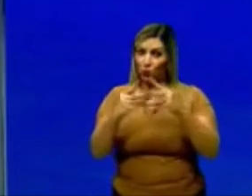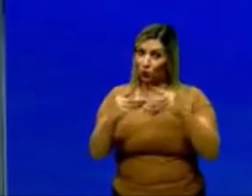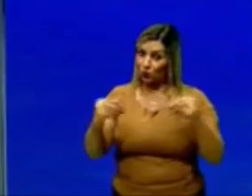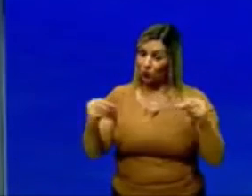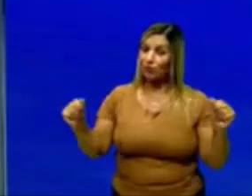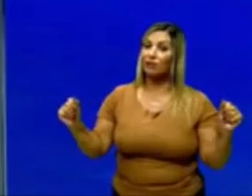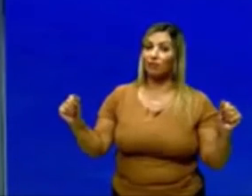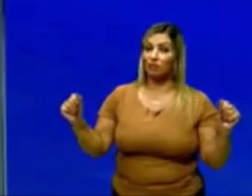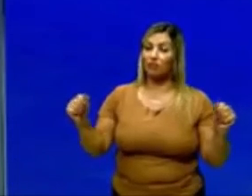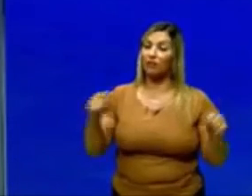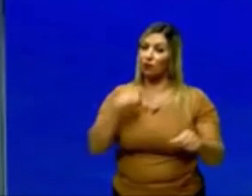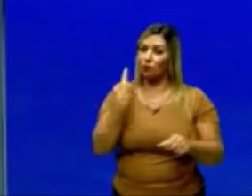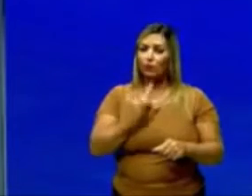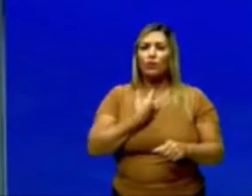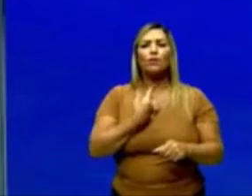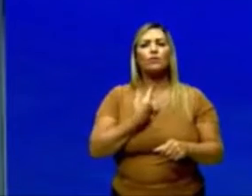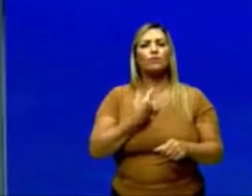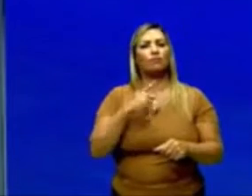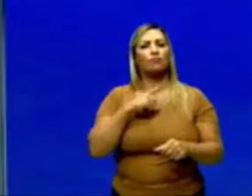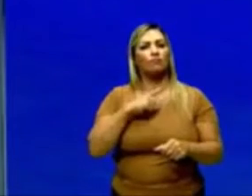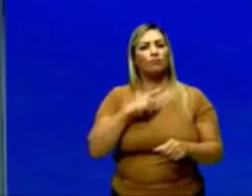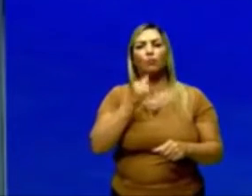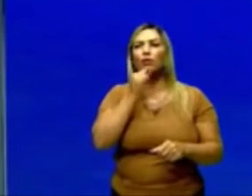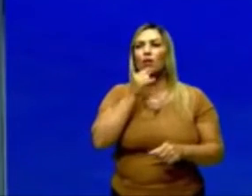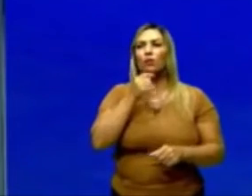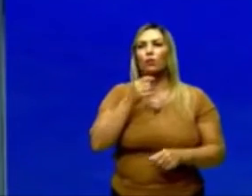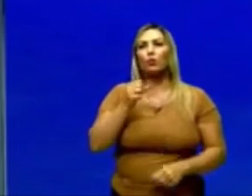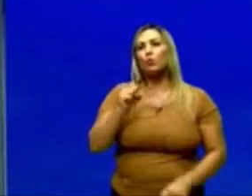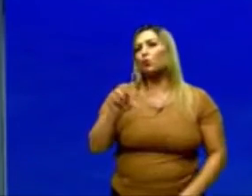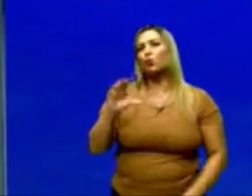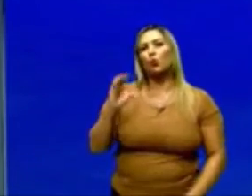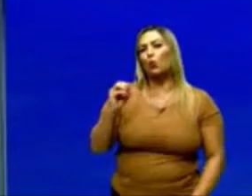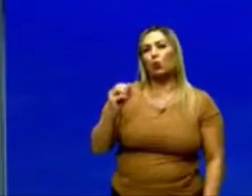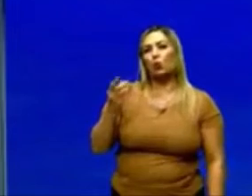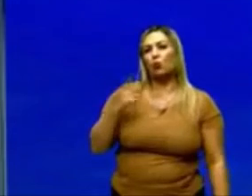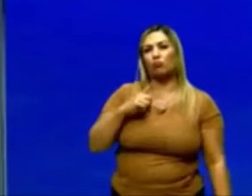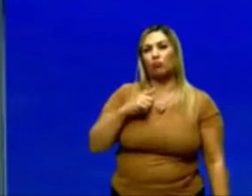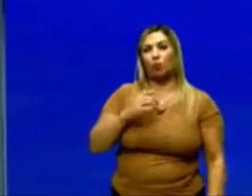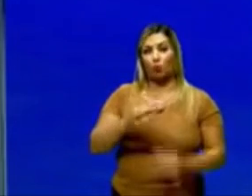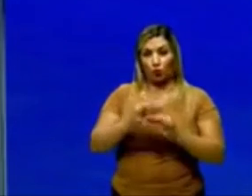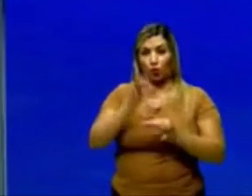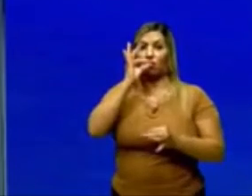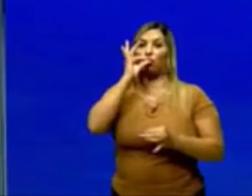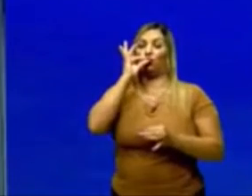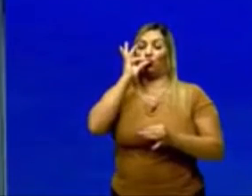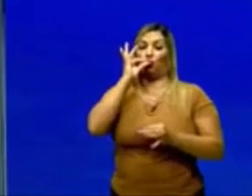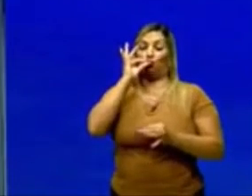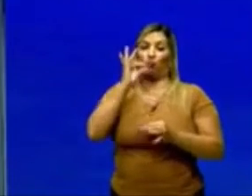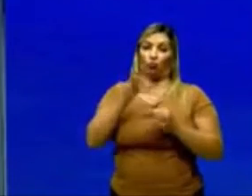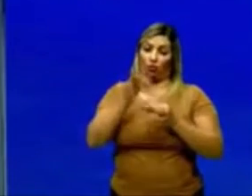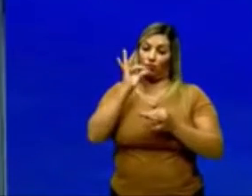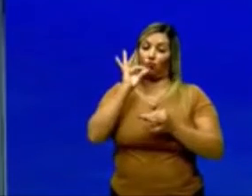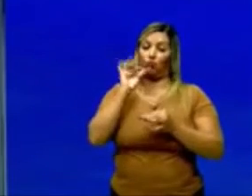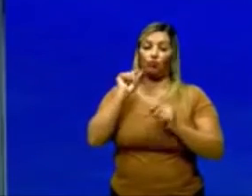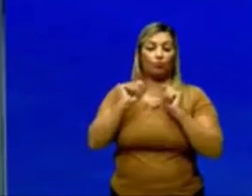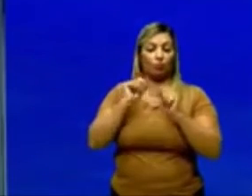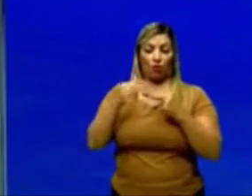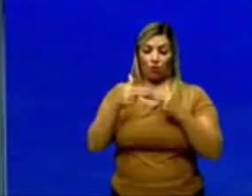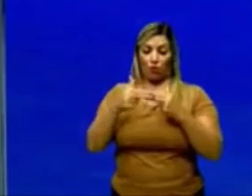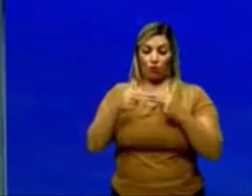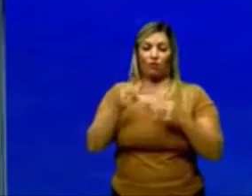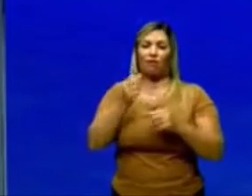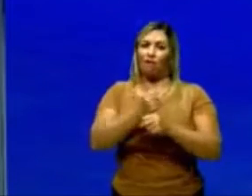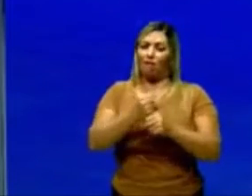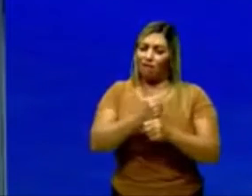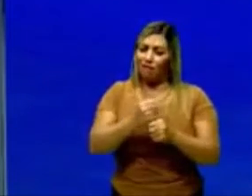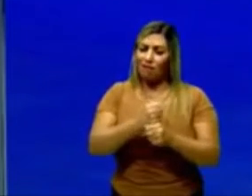quando for, por exemplo, vou tomar um suco ou algo, olha o canudinho, que composição é essa? Então, olha só, isso leva muito tempo